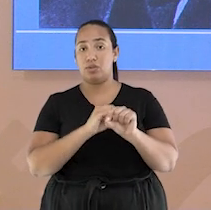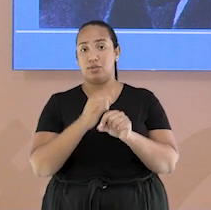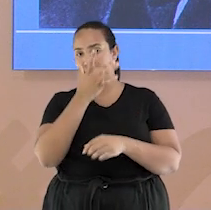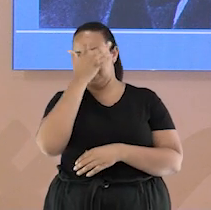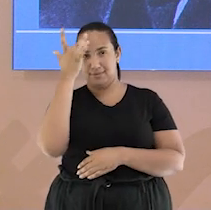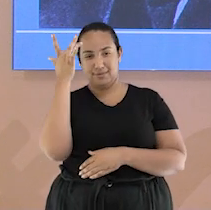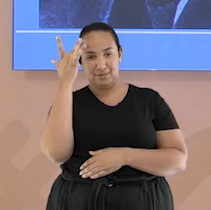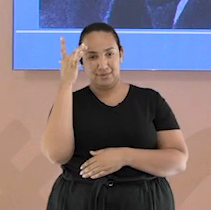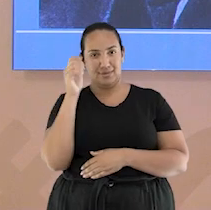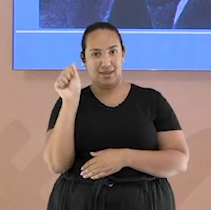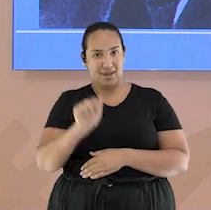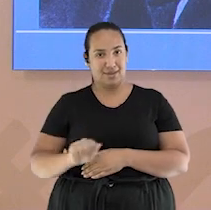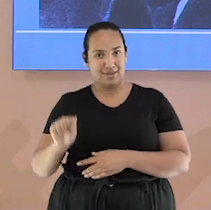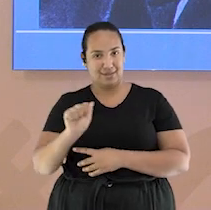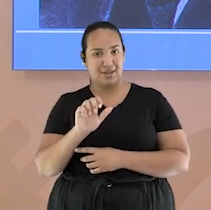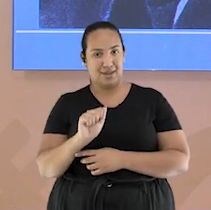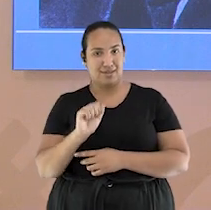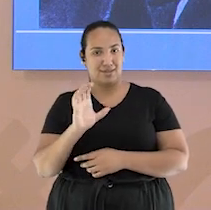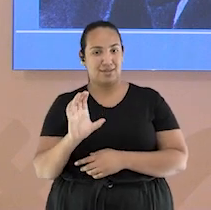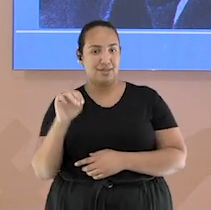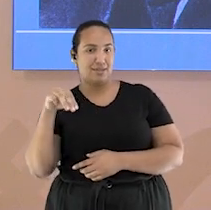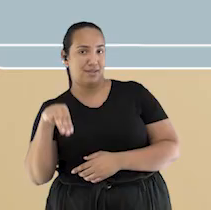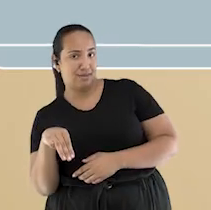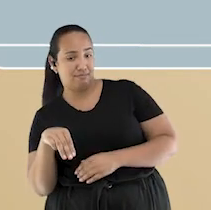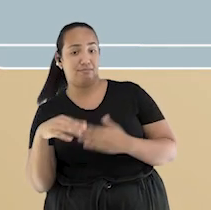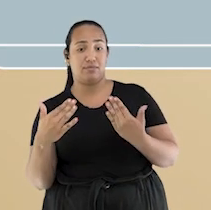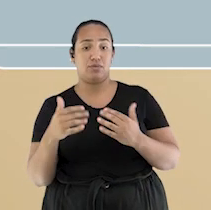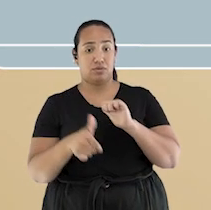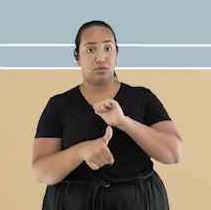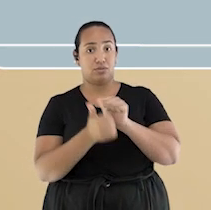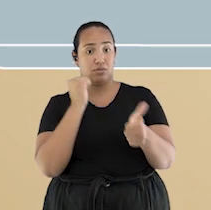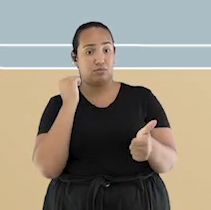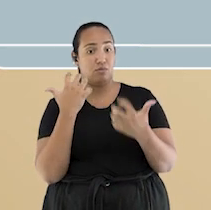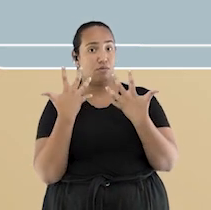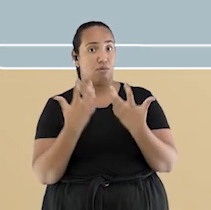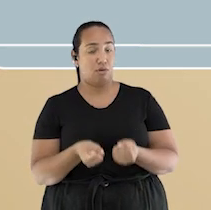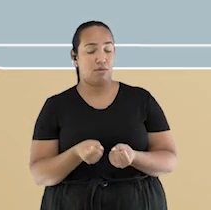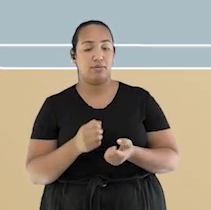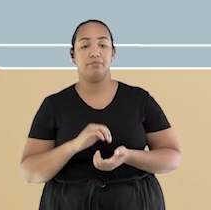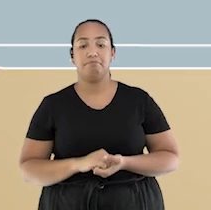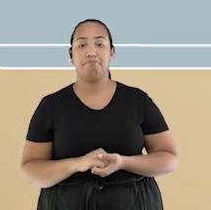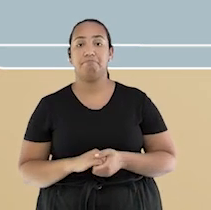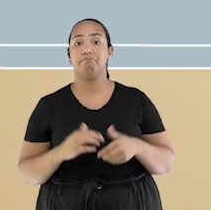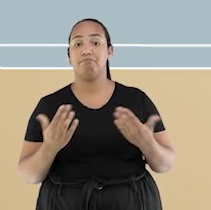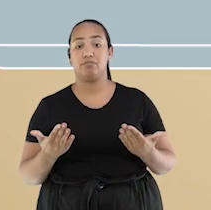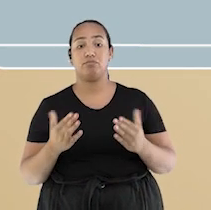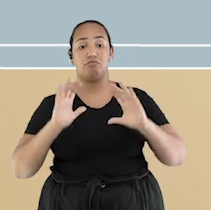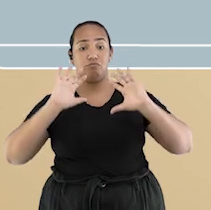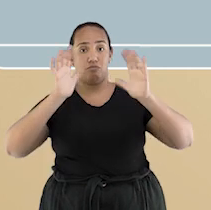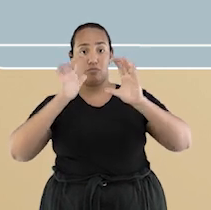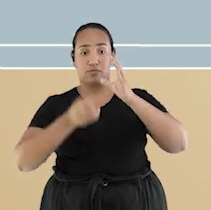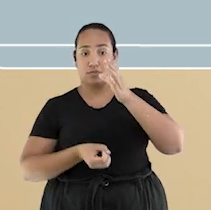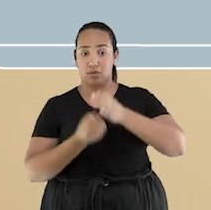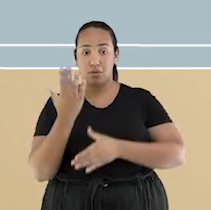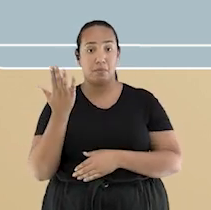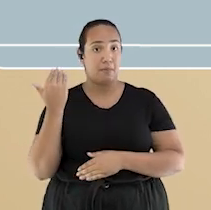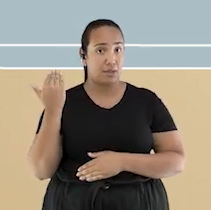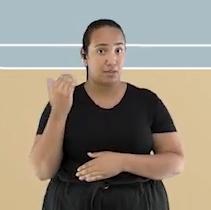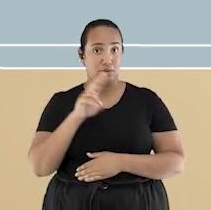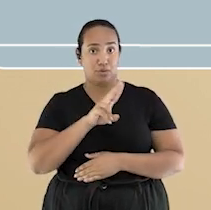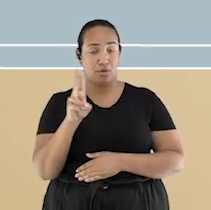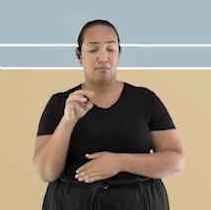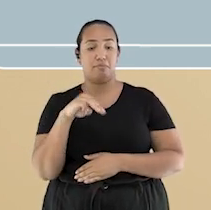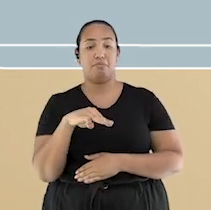ACM a aderirem no esporte. O vôlei, quando foi criado, se chamava Mintonete,